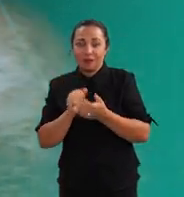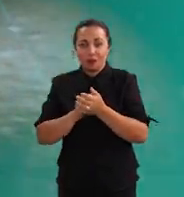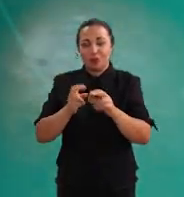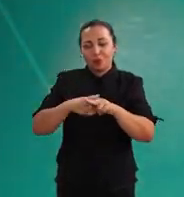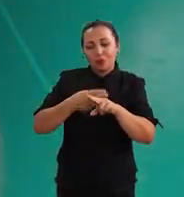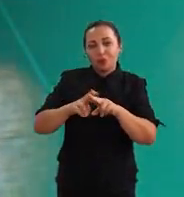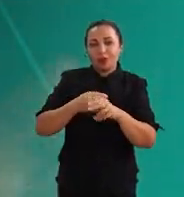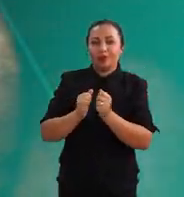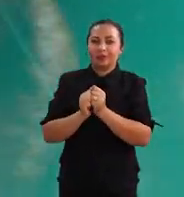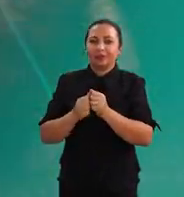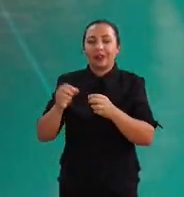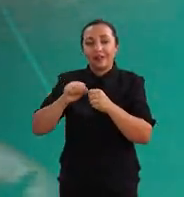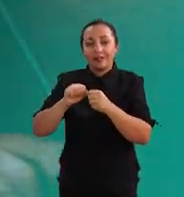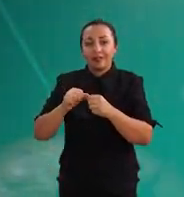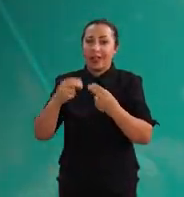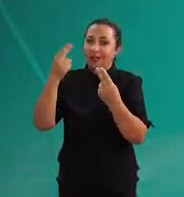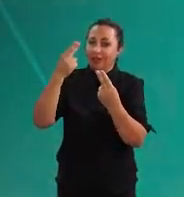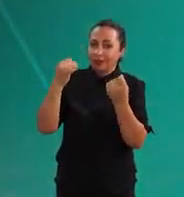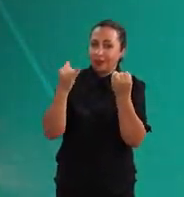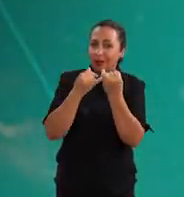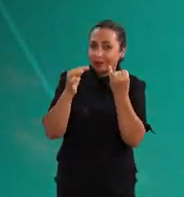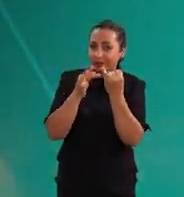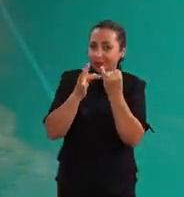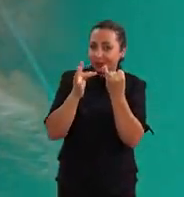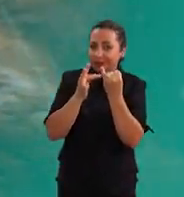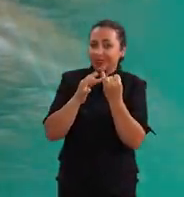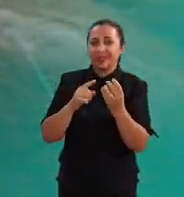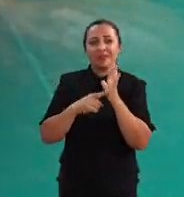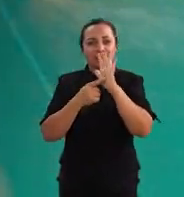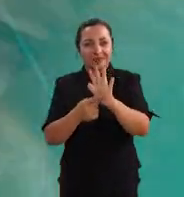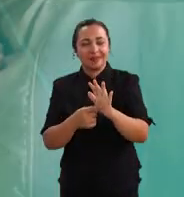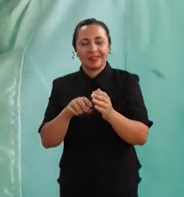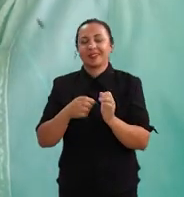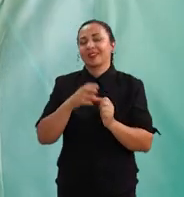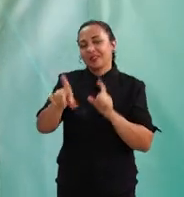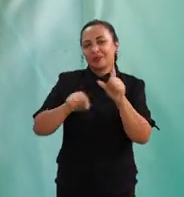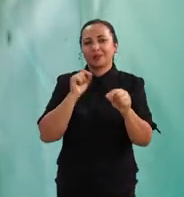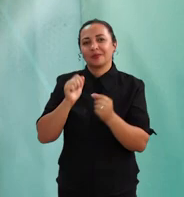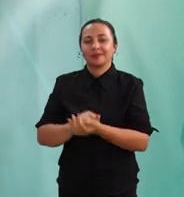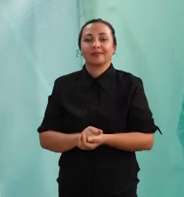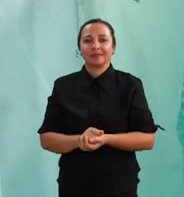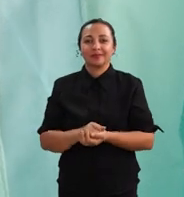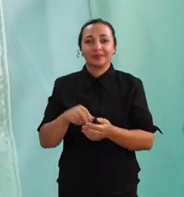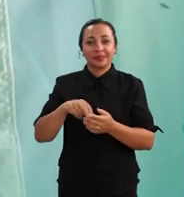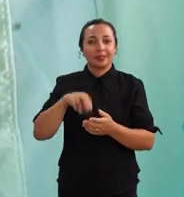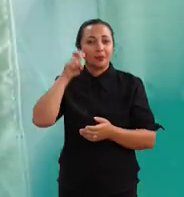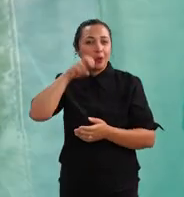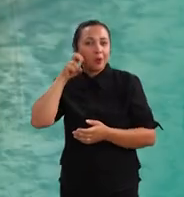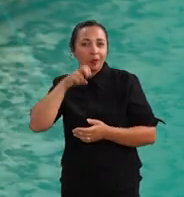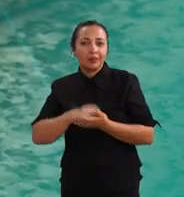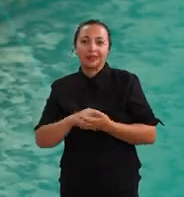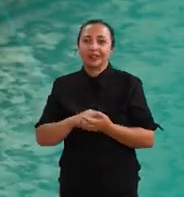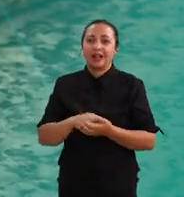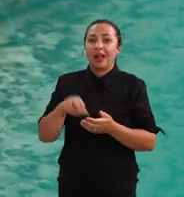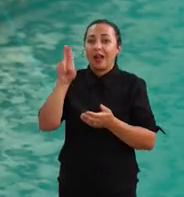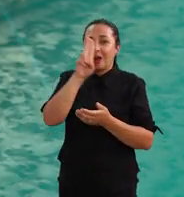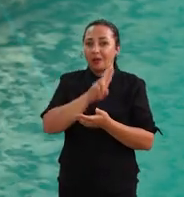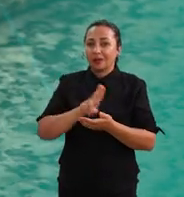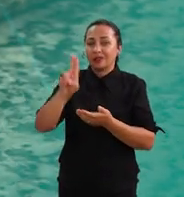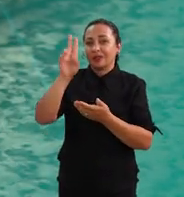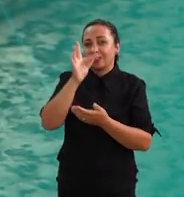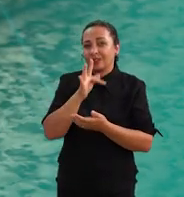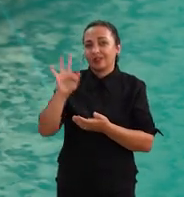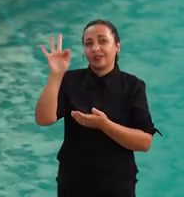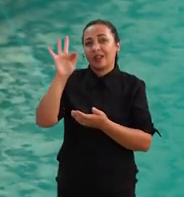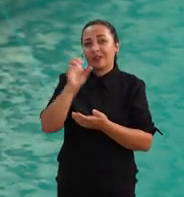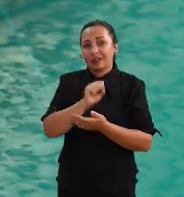composição? Pesquisadores do IFE Baiano nos apresentam essa opção. E ainda, no Rio Grande do Norte, a Universidade Federal